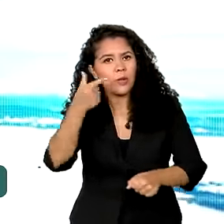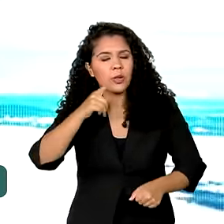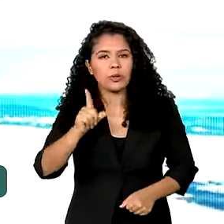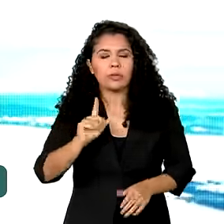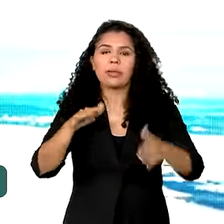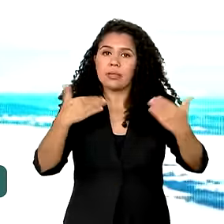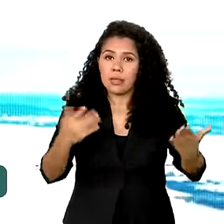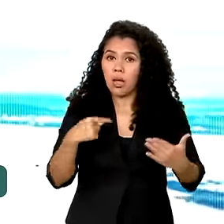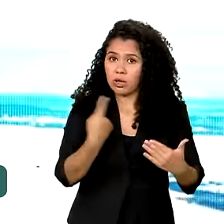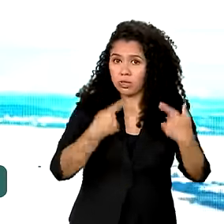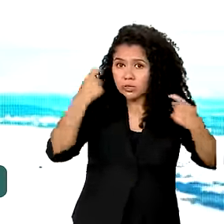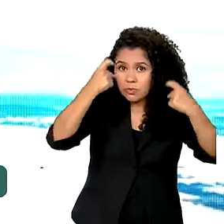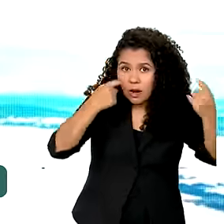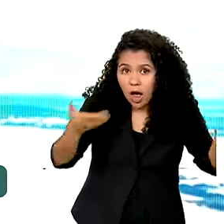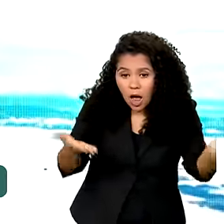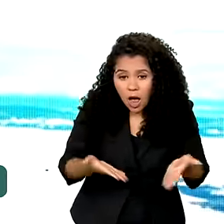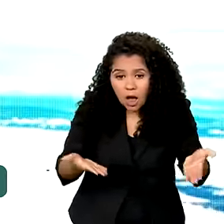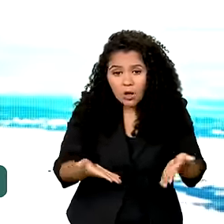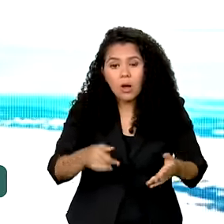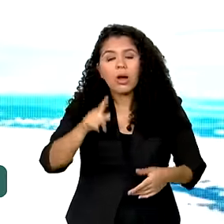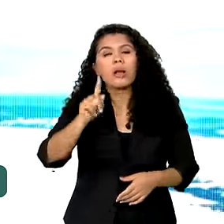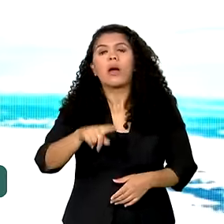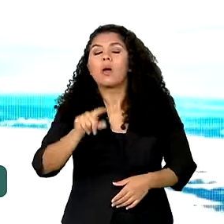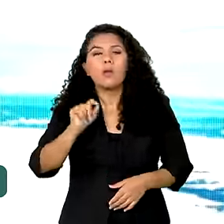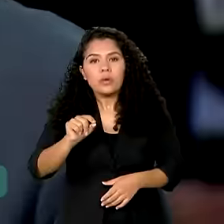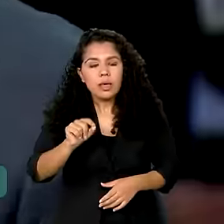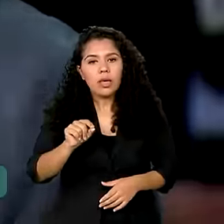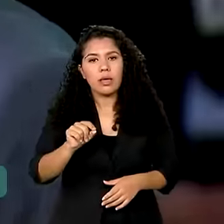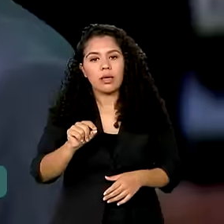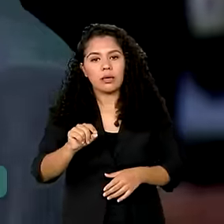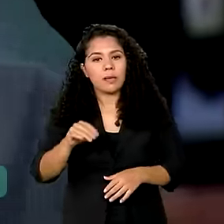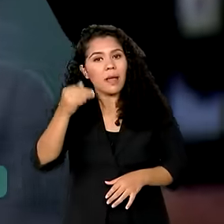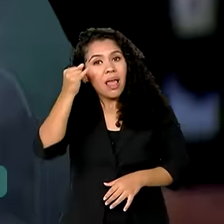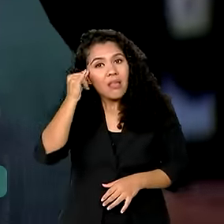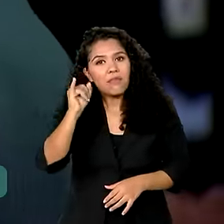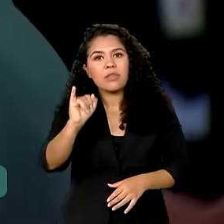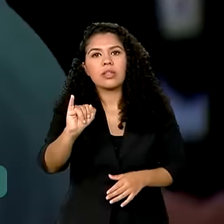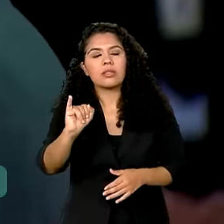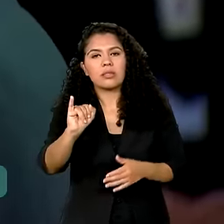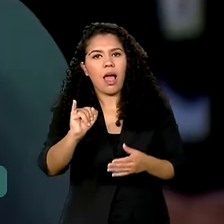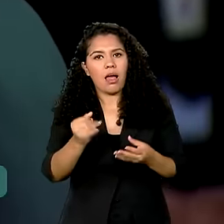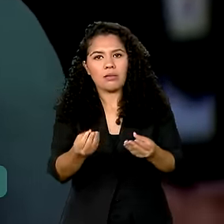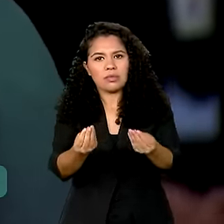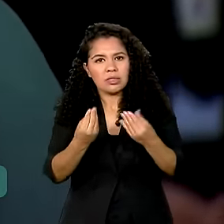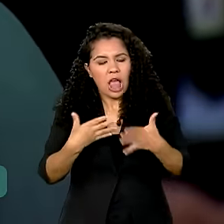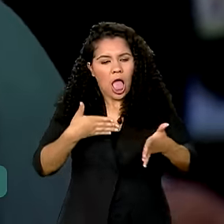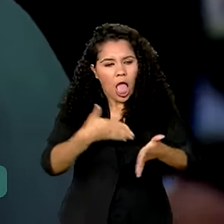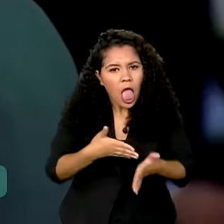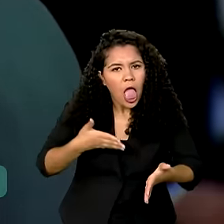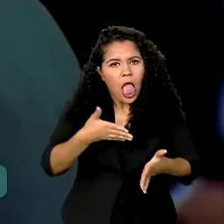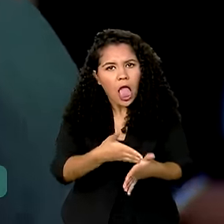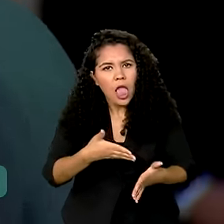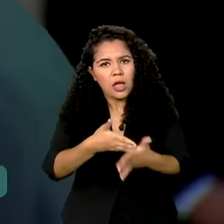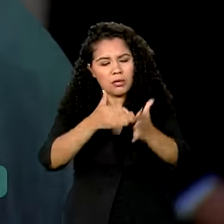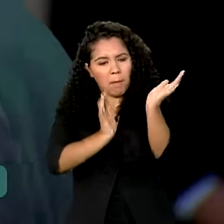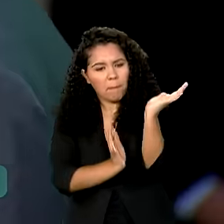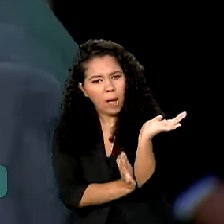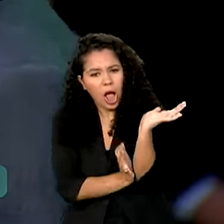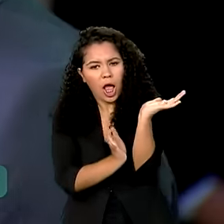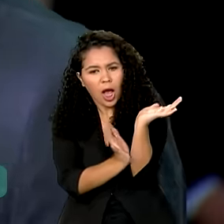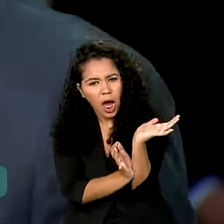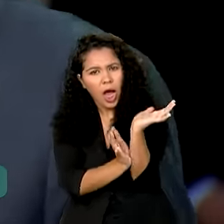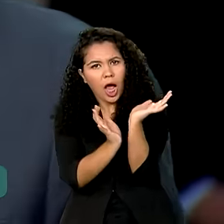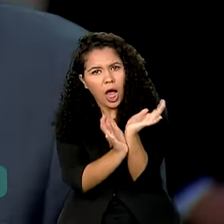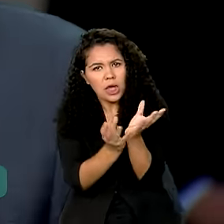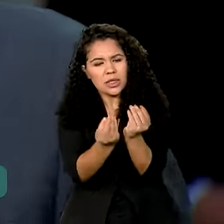a nossa preocupação nesse momento é fazer com que não haja qualquer empecilho burocrático que atrapalha